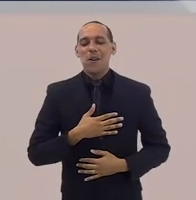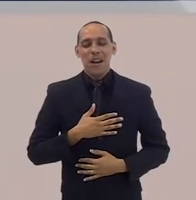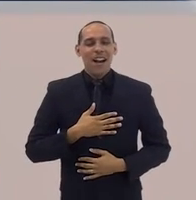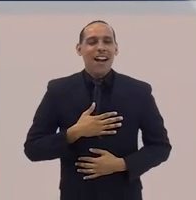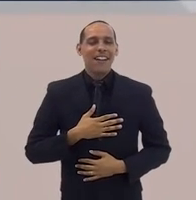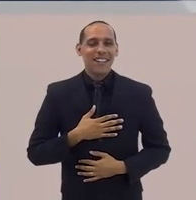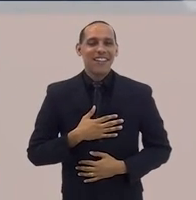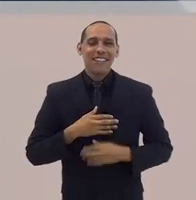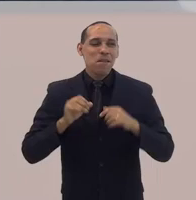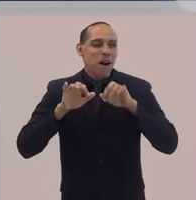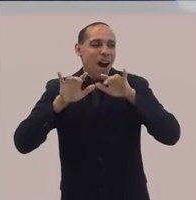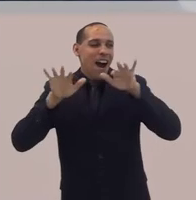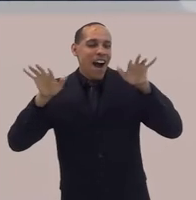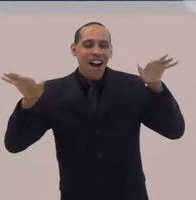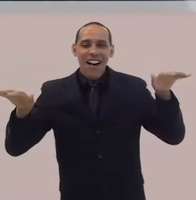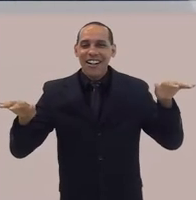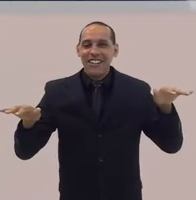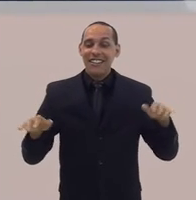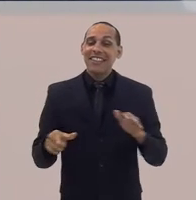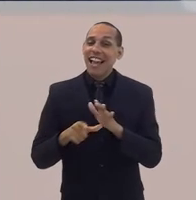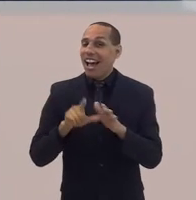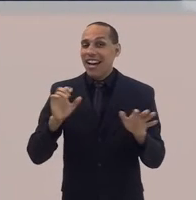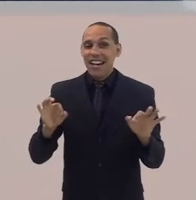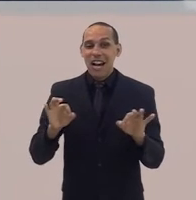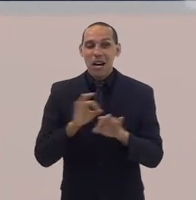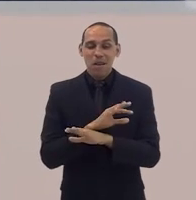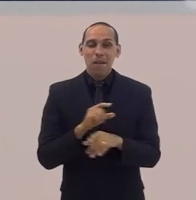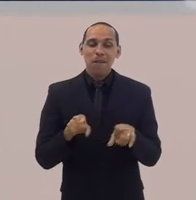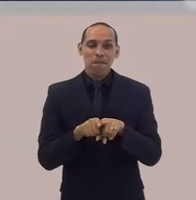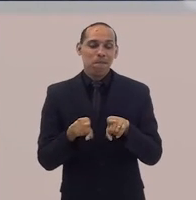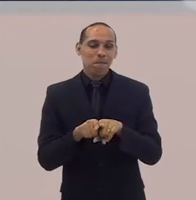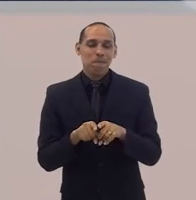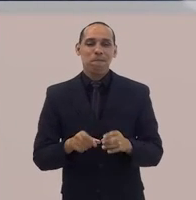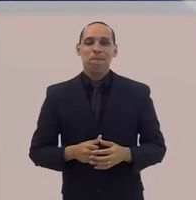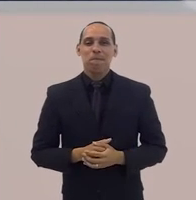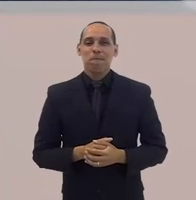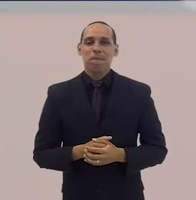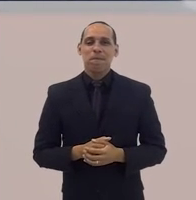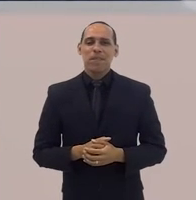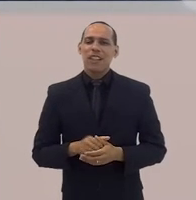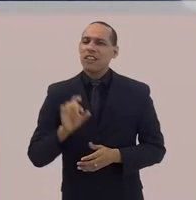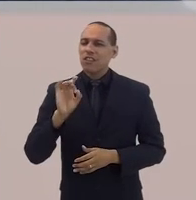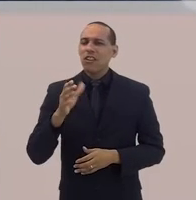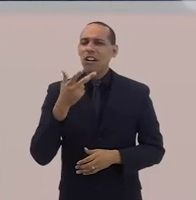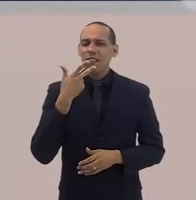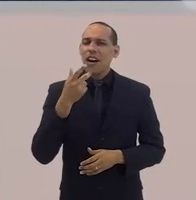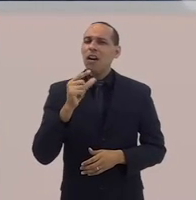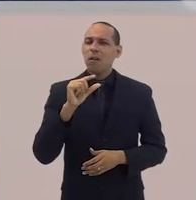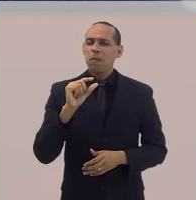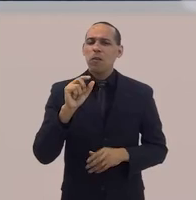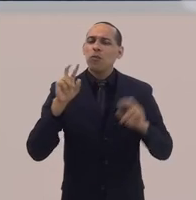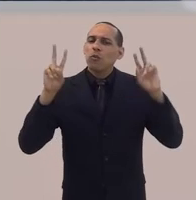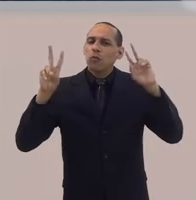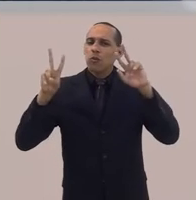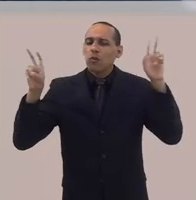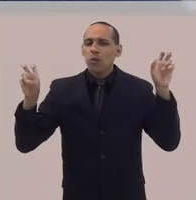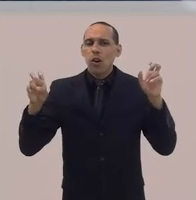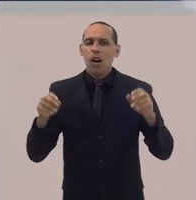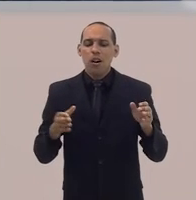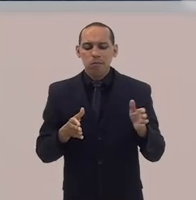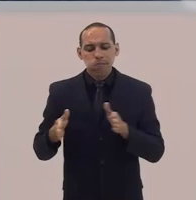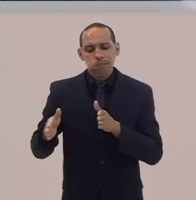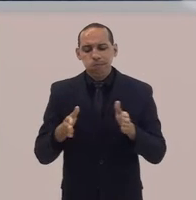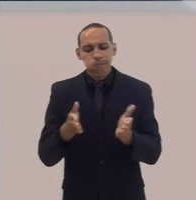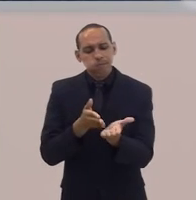foi por aí, entendeu? E antes da gente encerrar também, eu queria que o senhor falasse um pouco sobre a sua